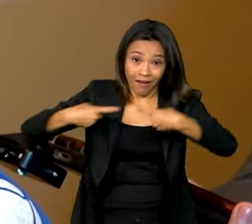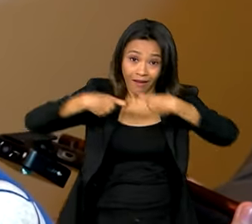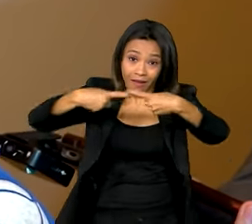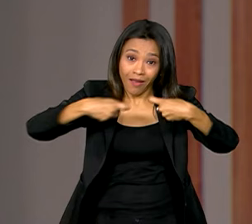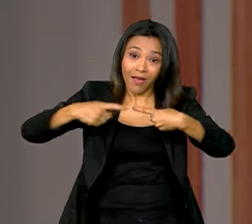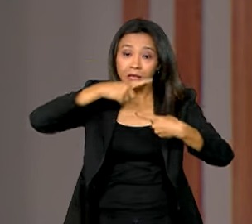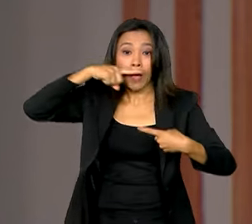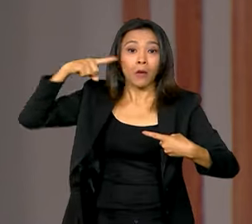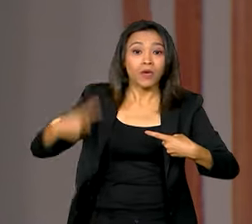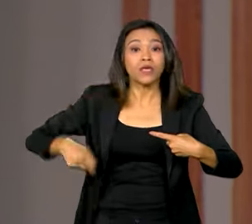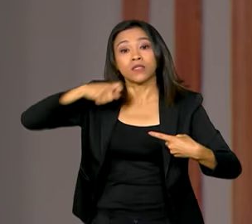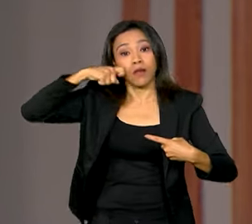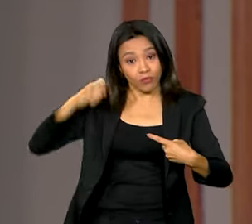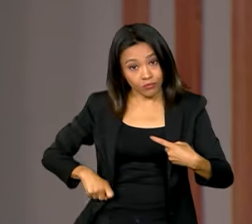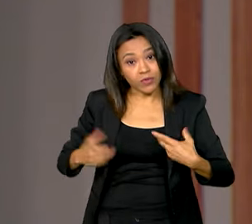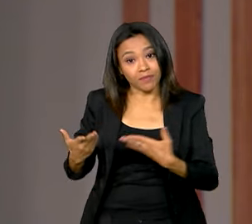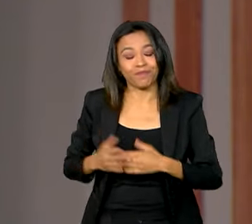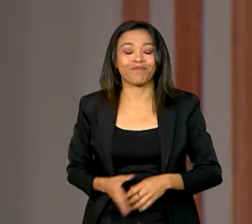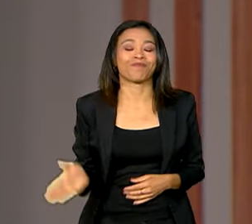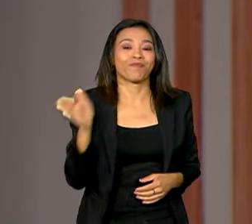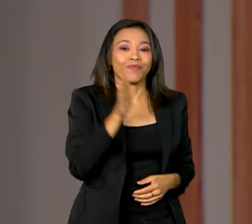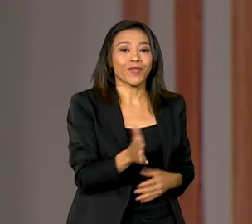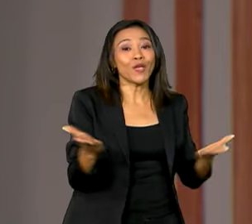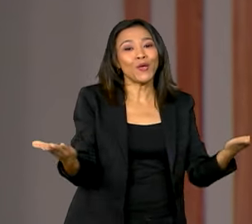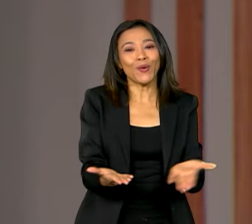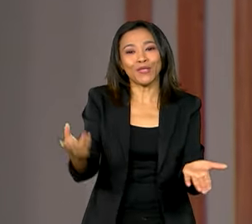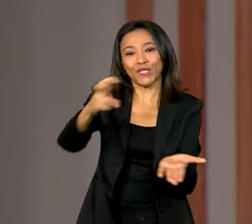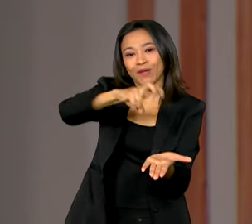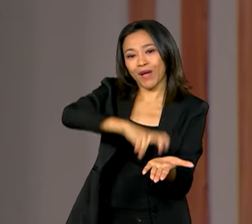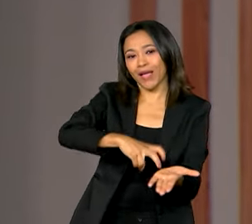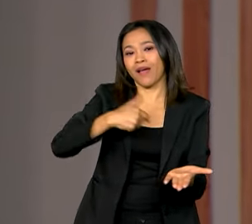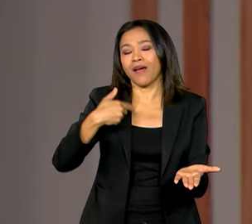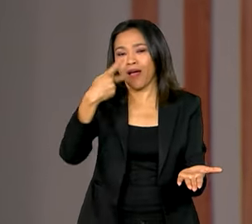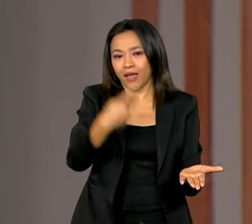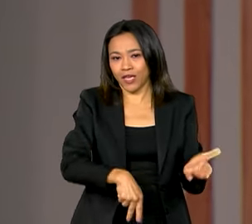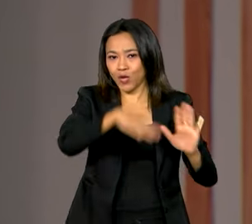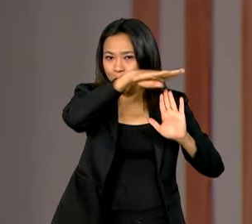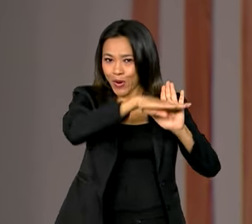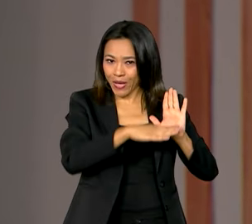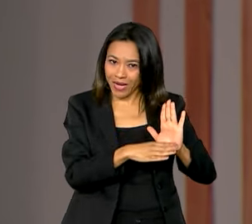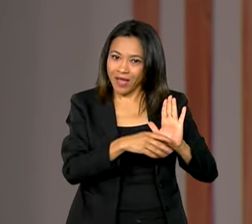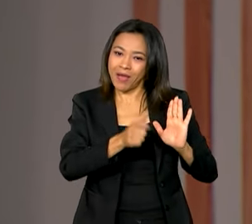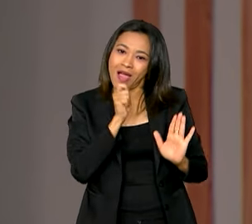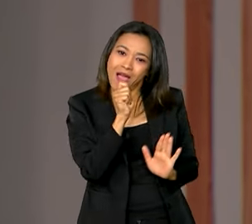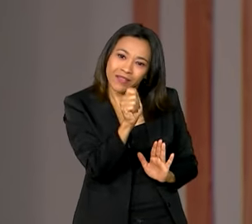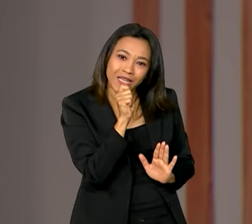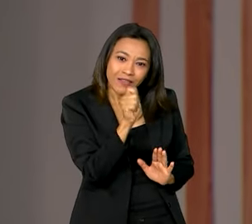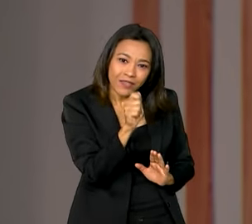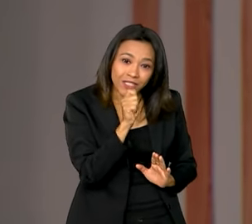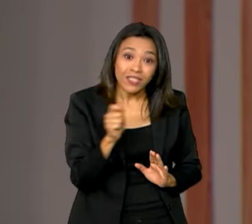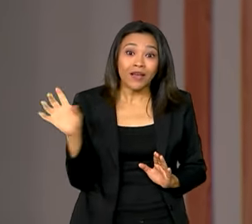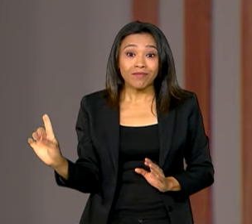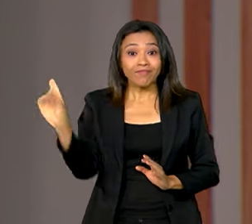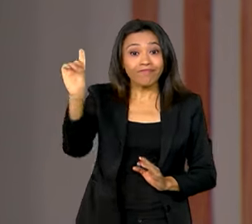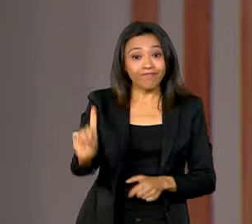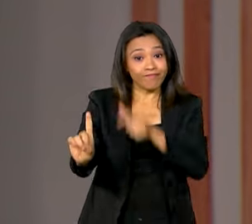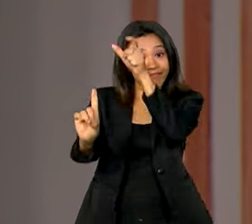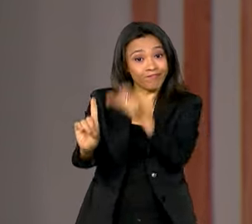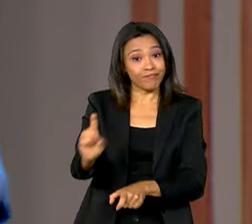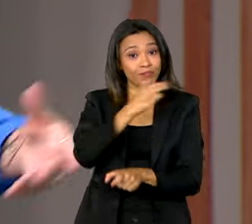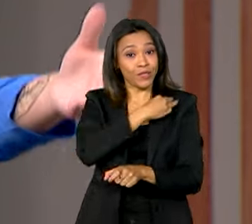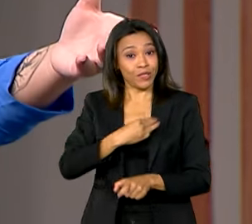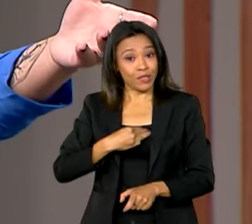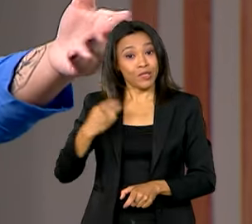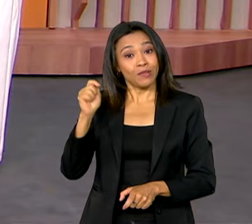que o gás. E hoje, mais cedo, aqui no Canal Gov, o programa Bom Dia, Ministro, recebeu Fernando Haddad da Fazenda.